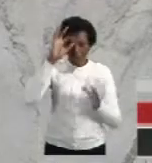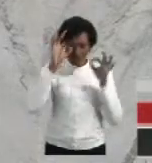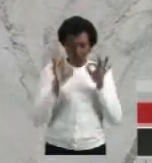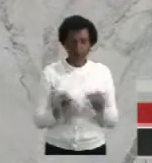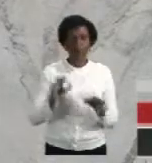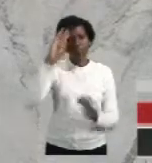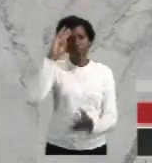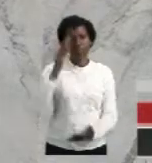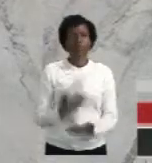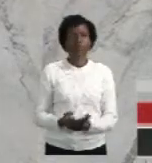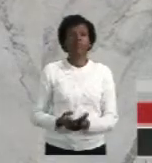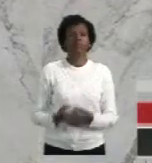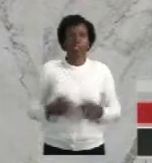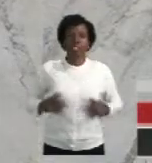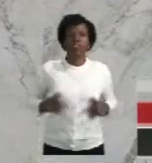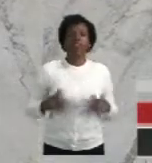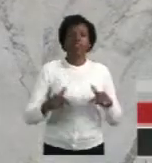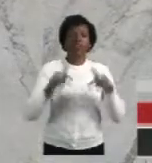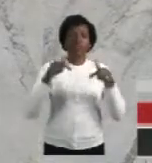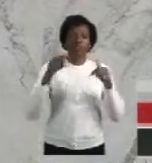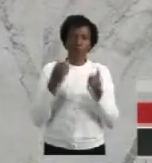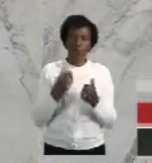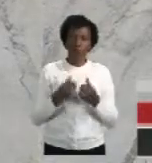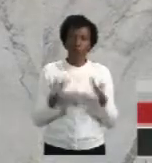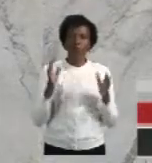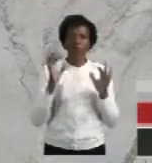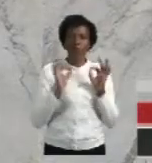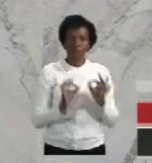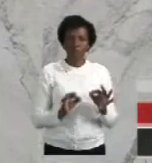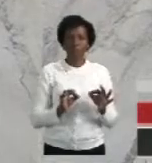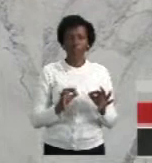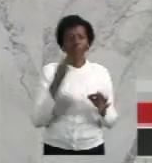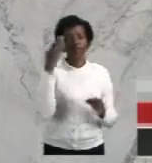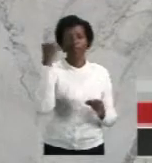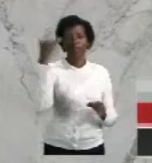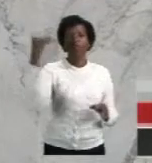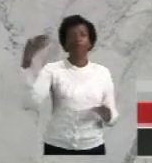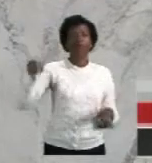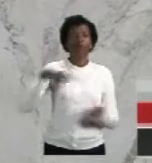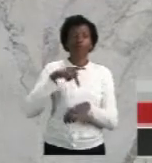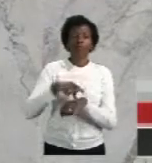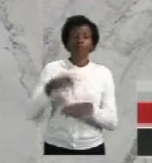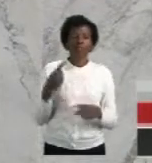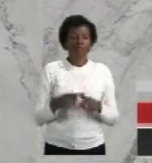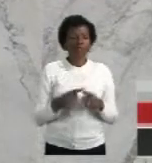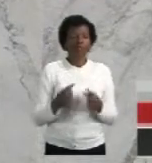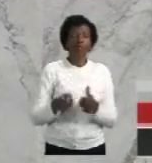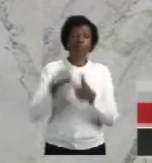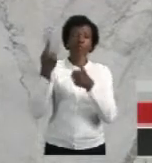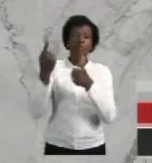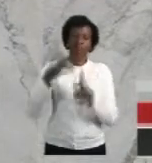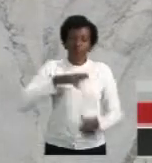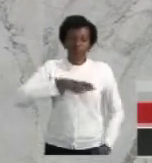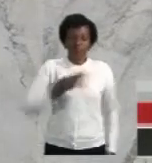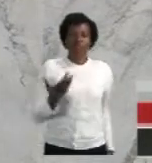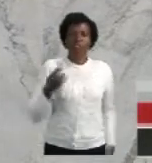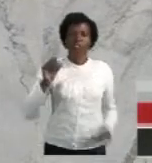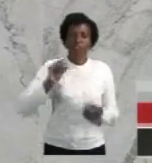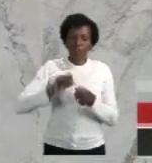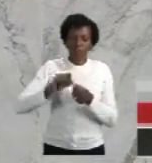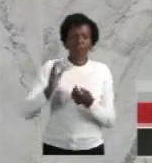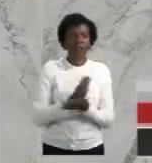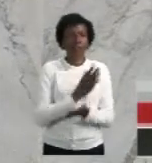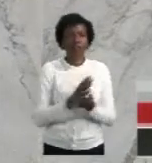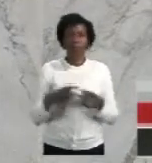que, dando esse passo decisivo, o primeiro passo, o senhor ficará famoso em todo o país, porque é o primeiro que teve coragem em tomar uma atitude e